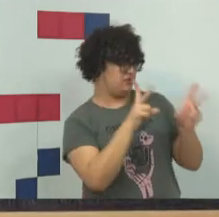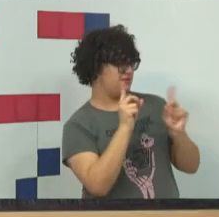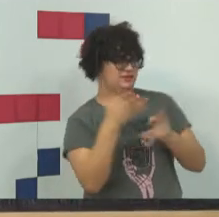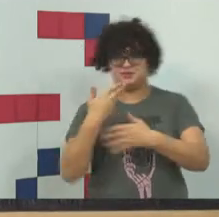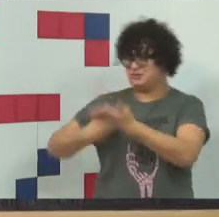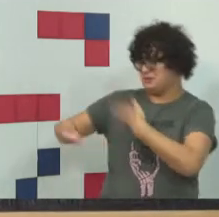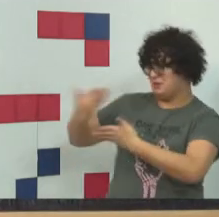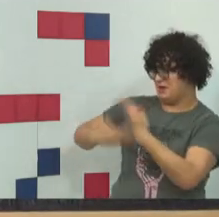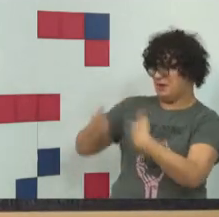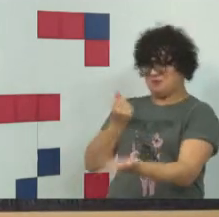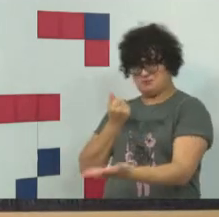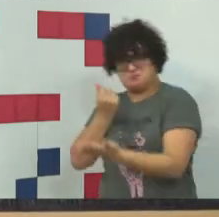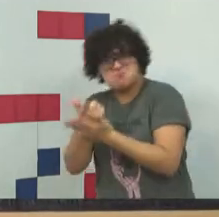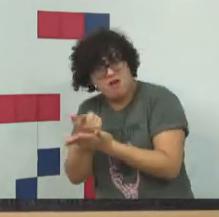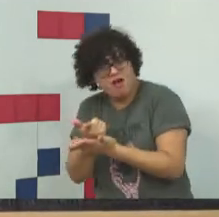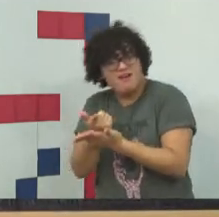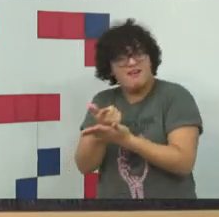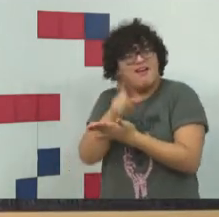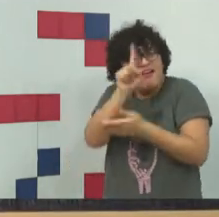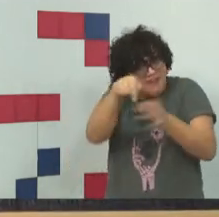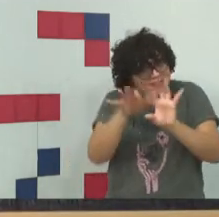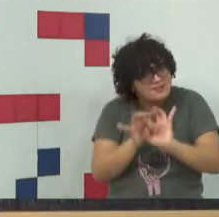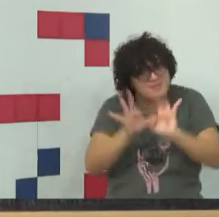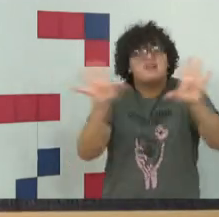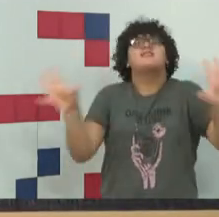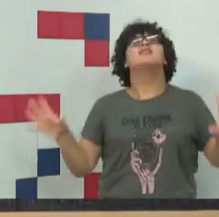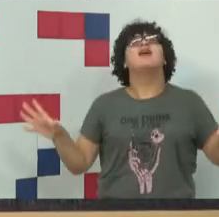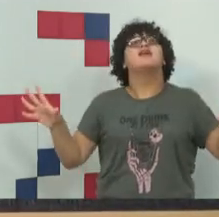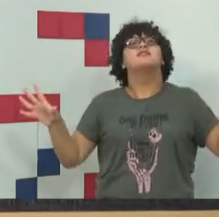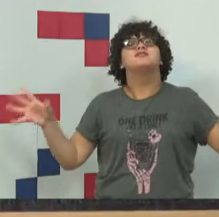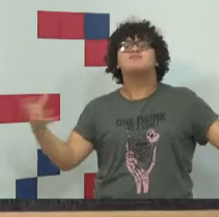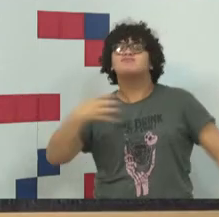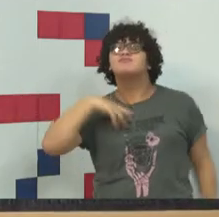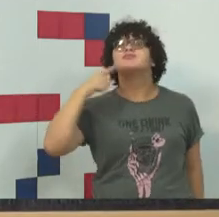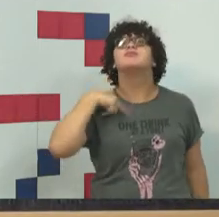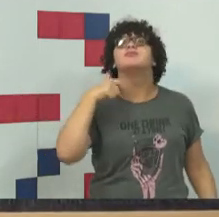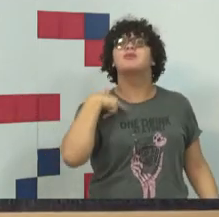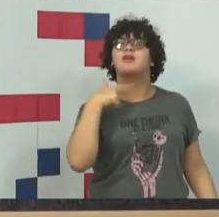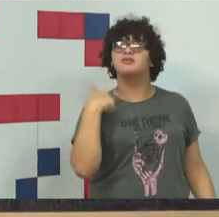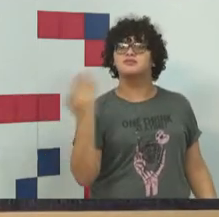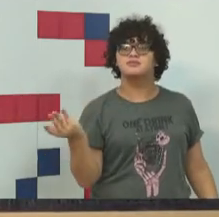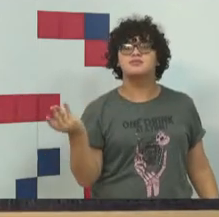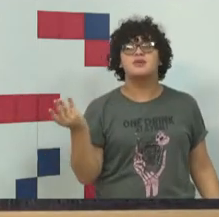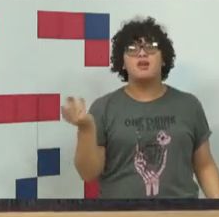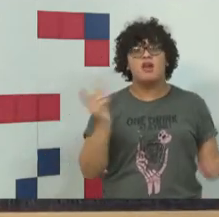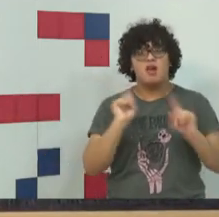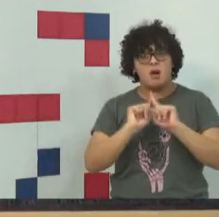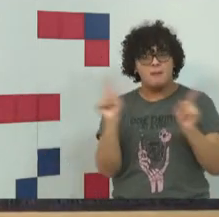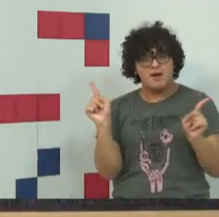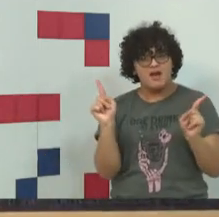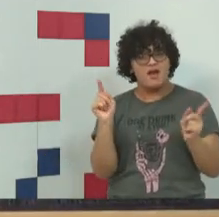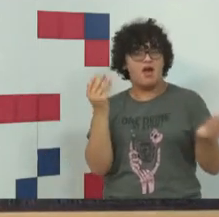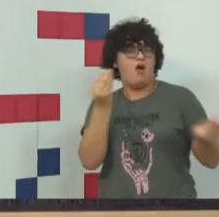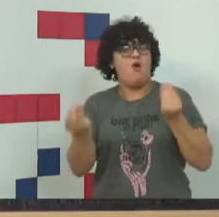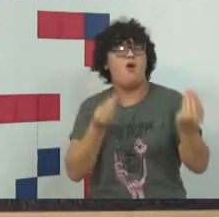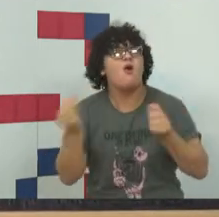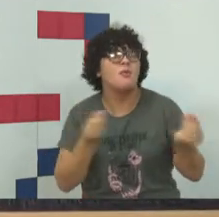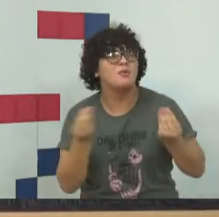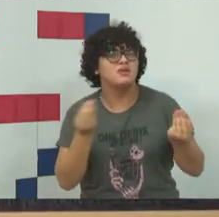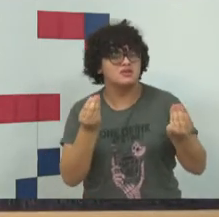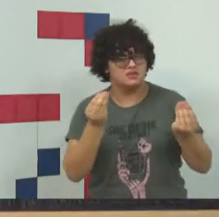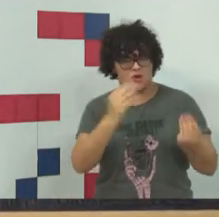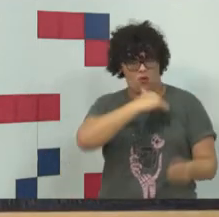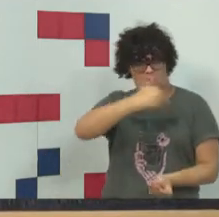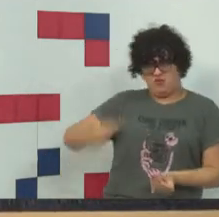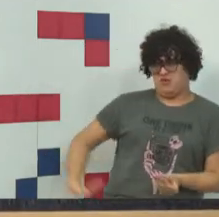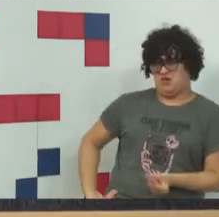de propriedade, a liberdade de expressão. Só que, como eles tinham todo esse governo